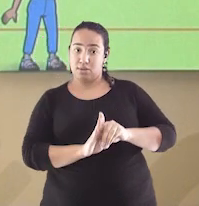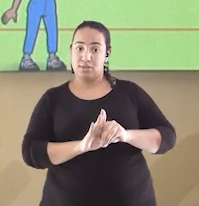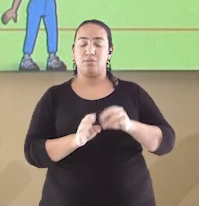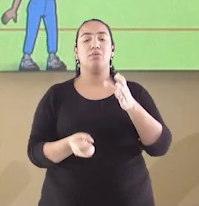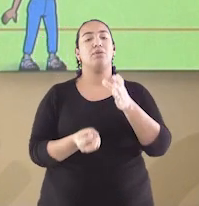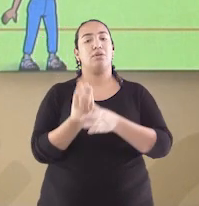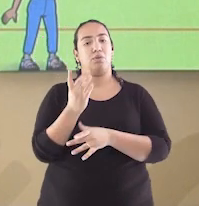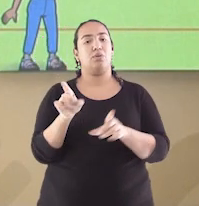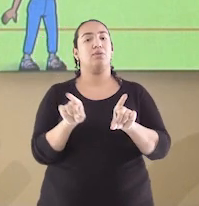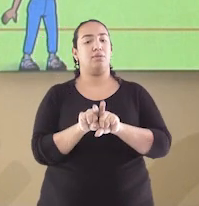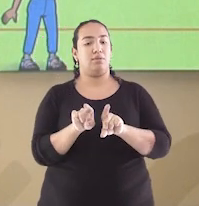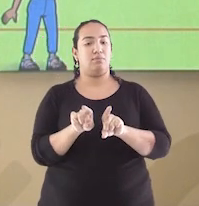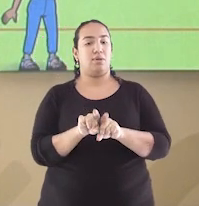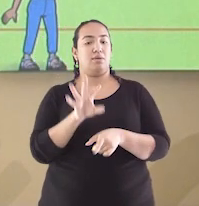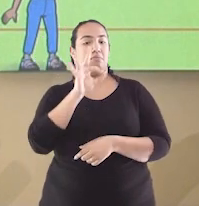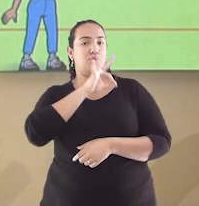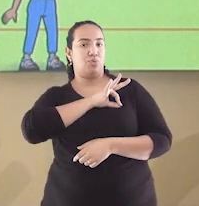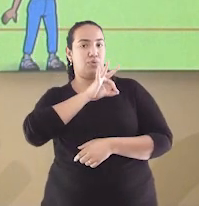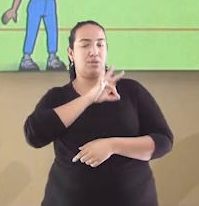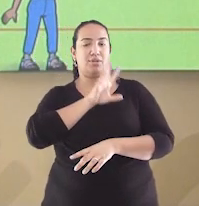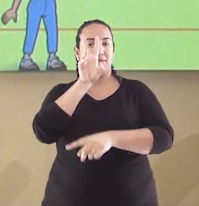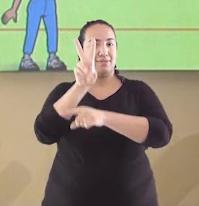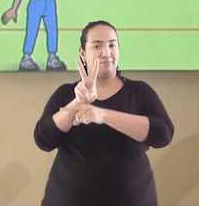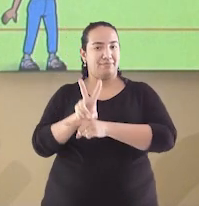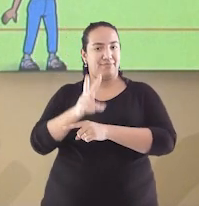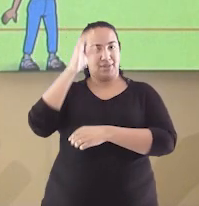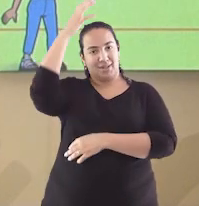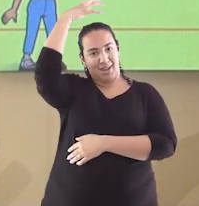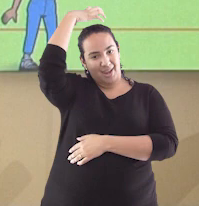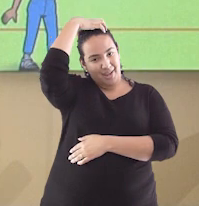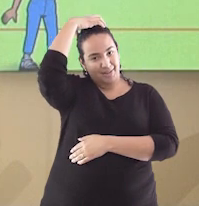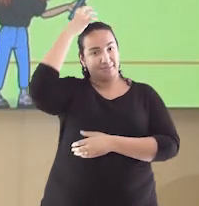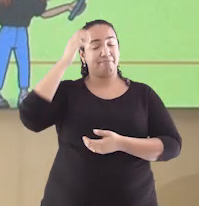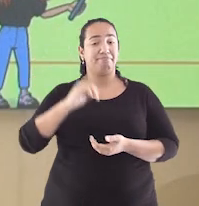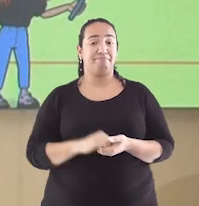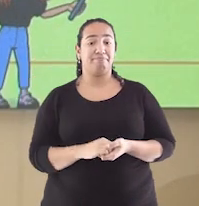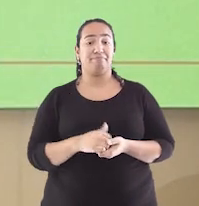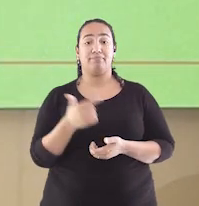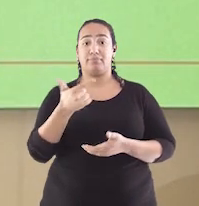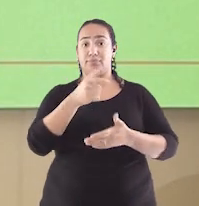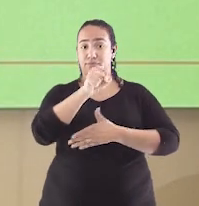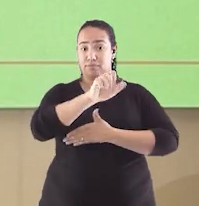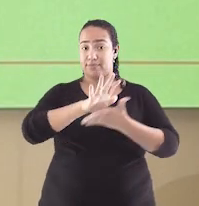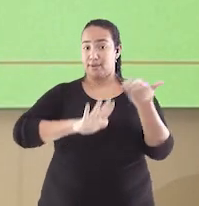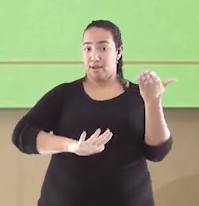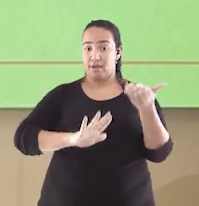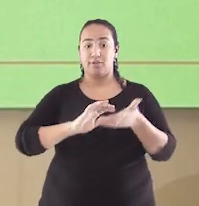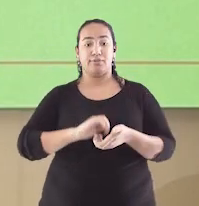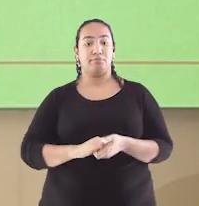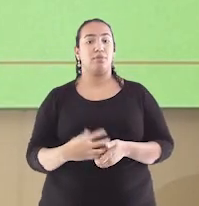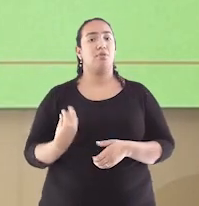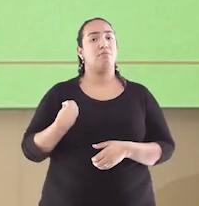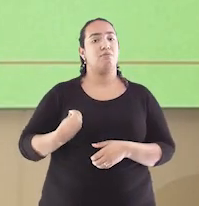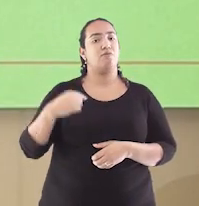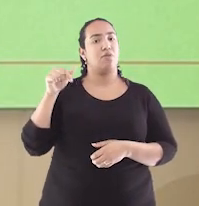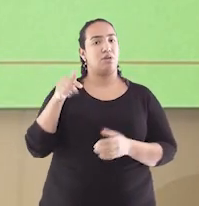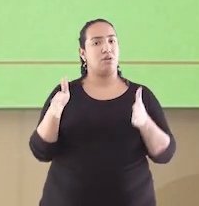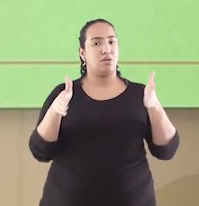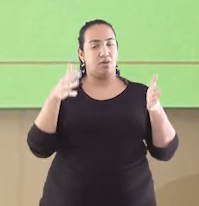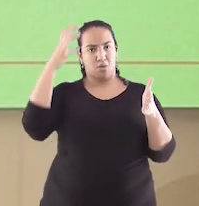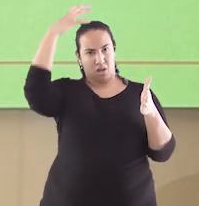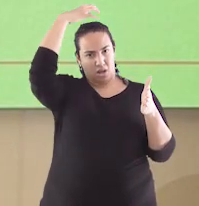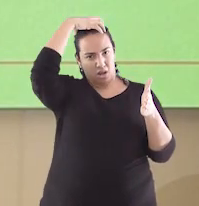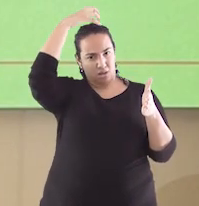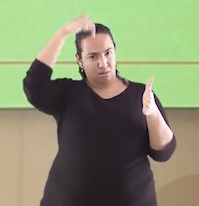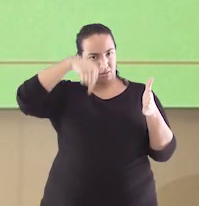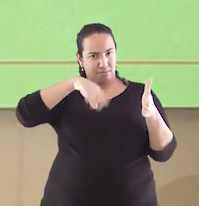feita uma divisão chamada guarda real de polícia no Rio de Janeiro. Questão 2. Enquanto esteve no Brasil,